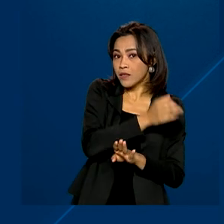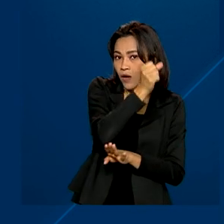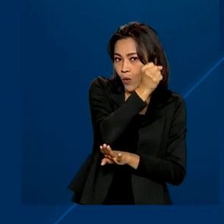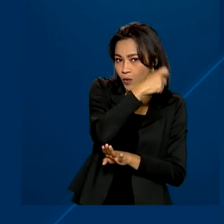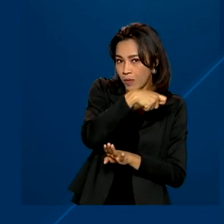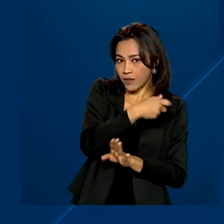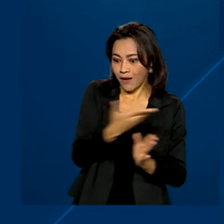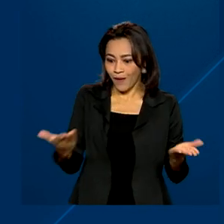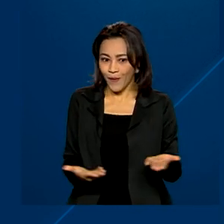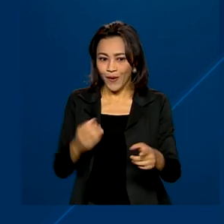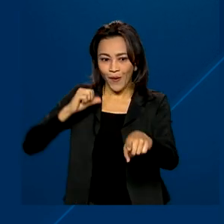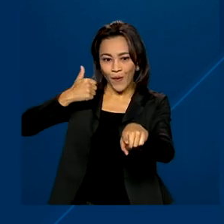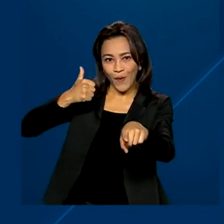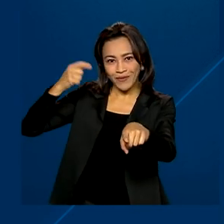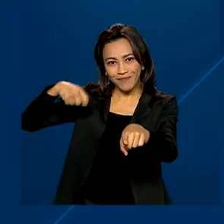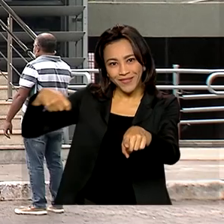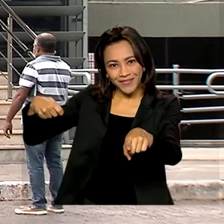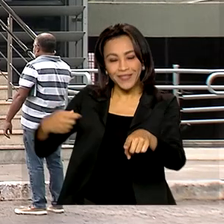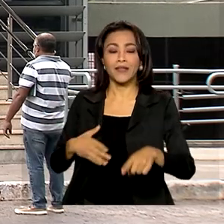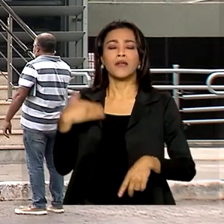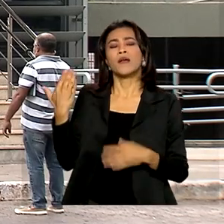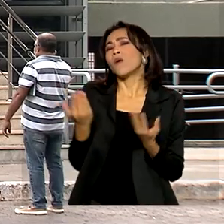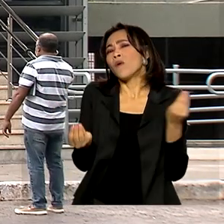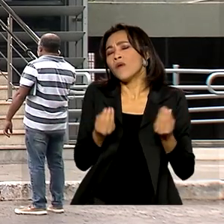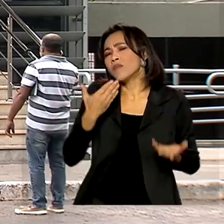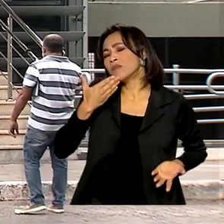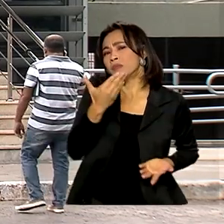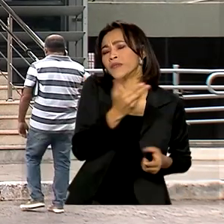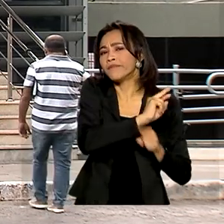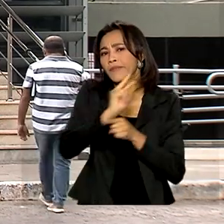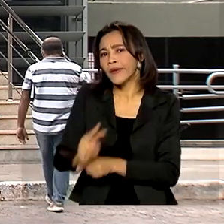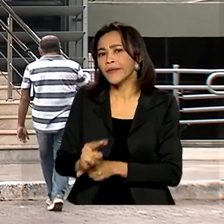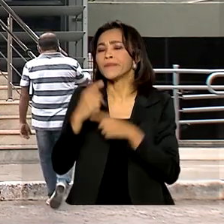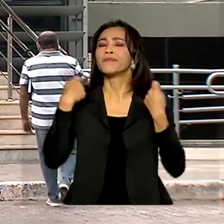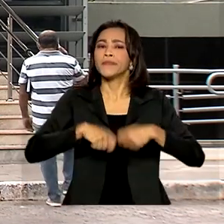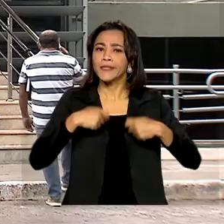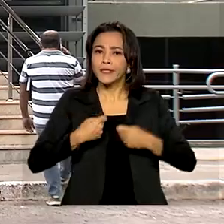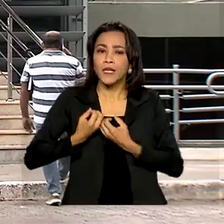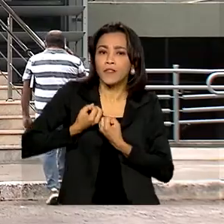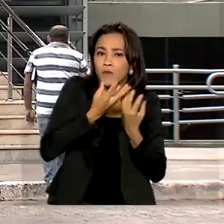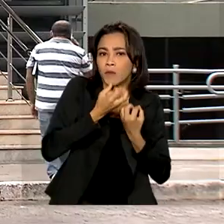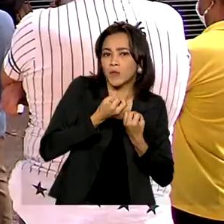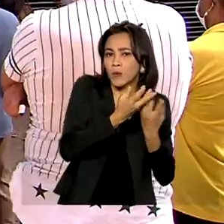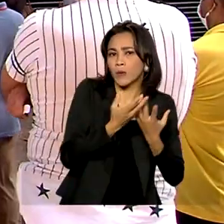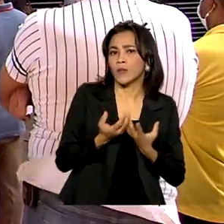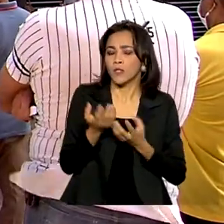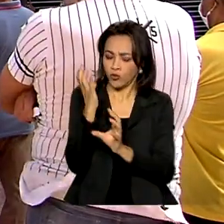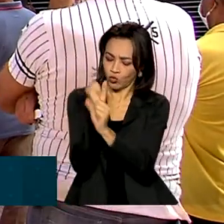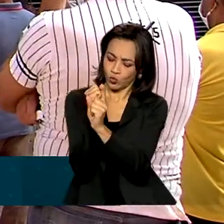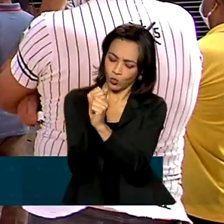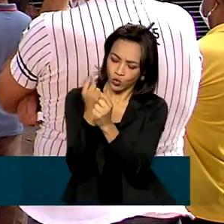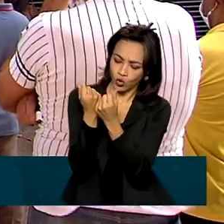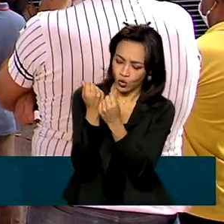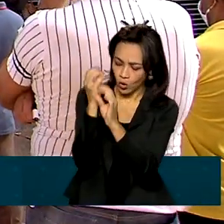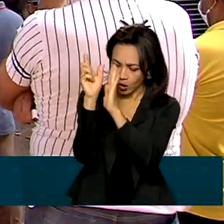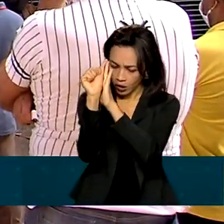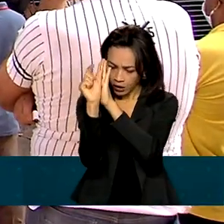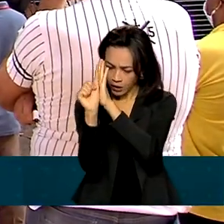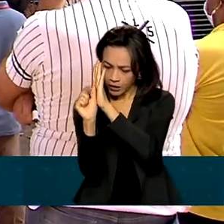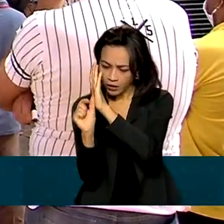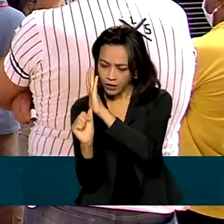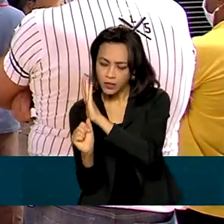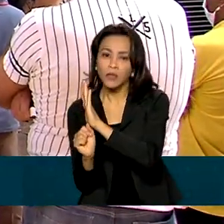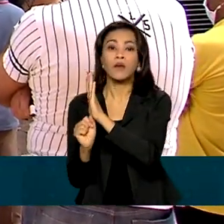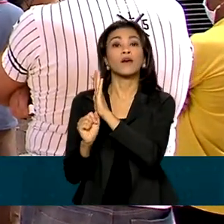meses. Para pedir o empréstimo, o empreendedor precisa compartilhar os dados de faturamento da empresa com a instituição